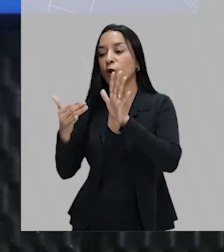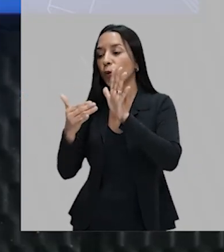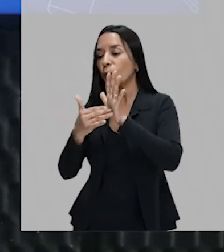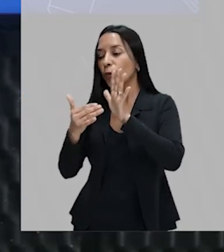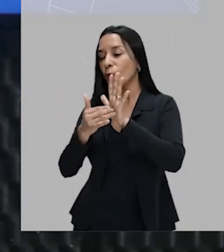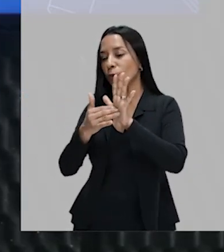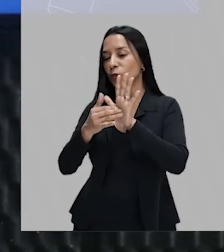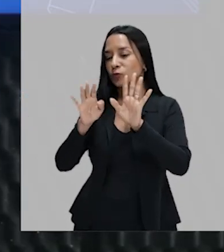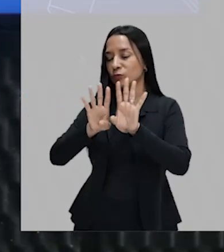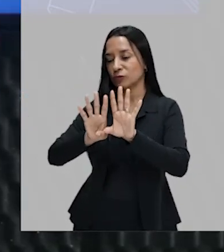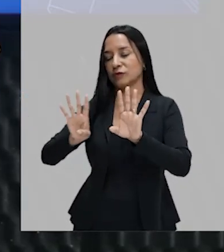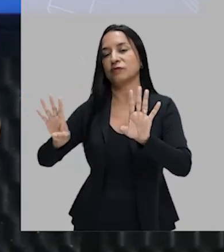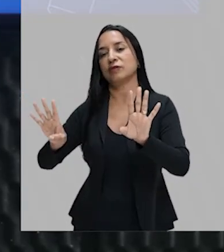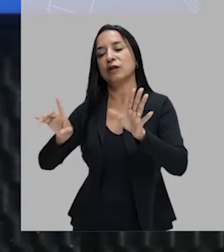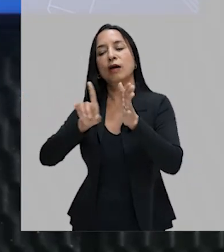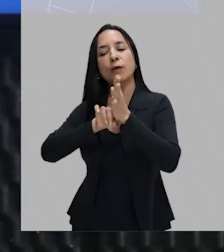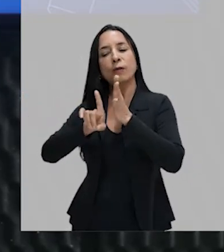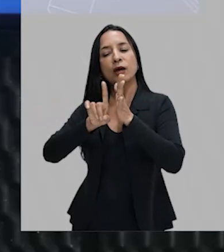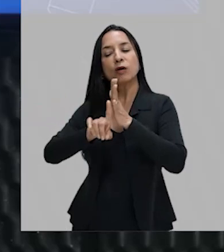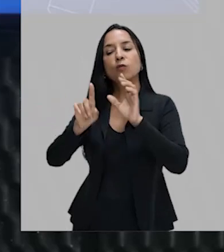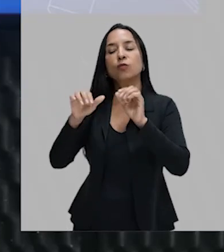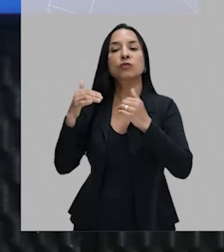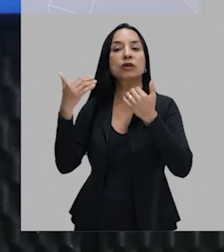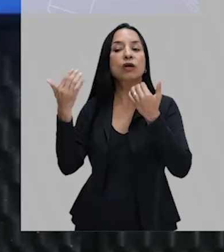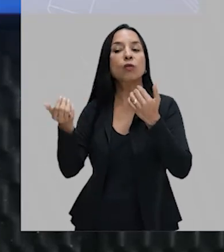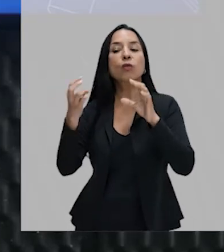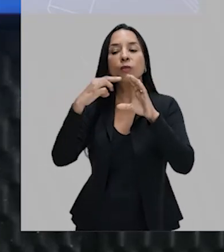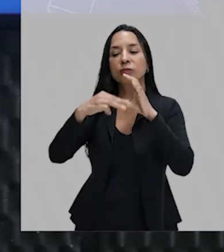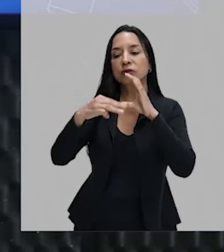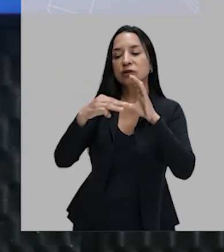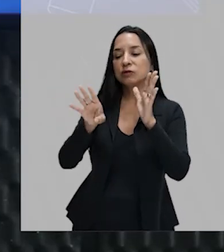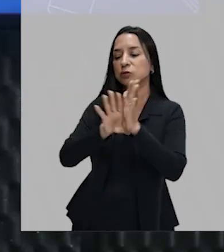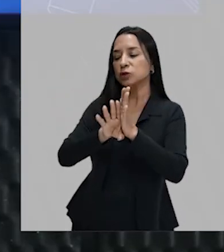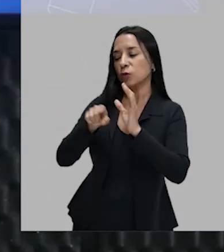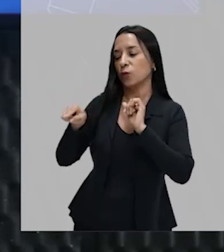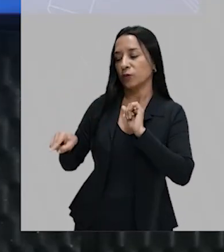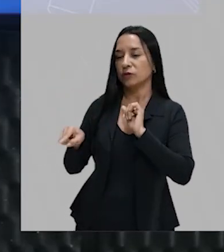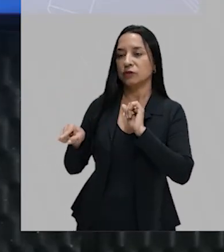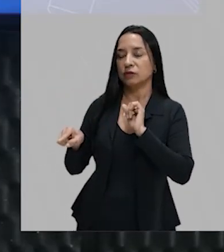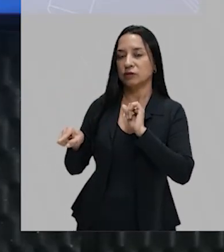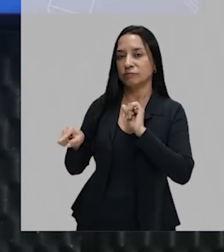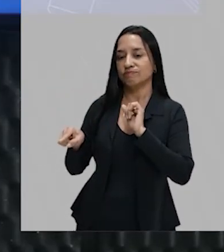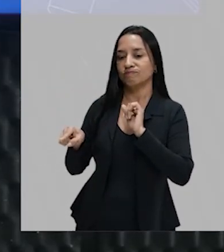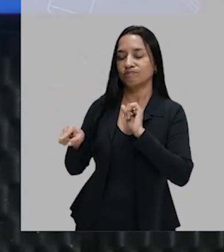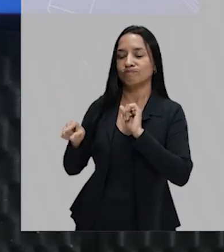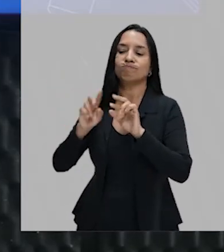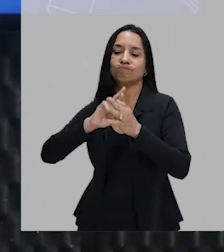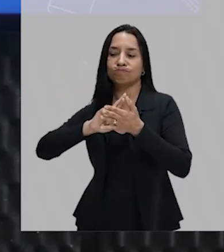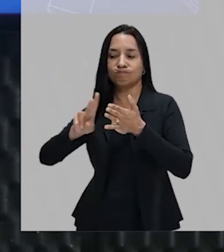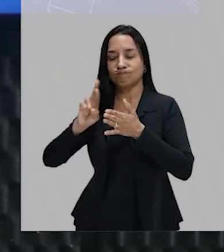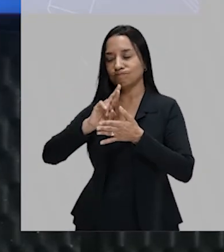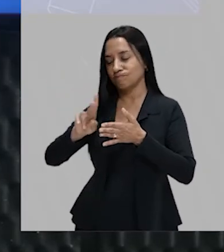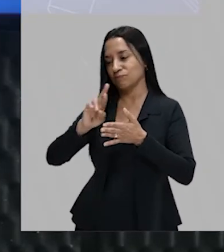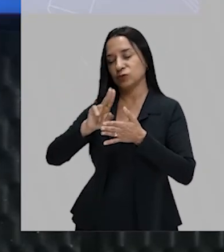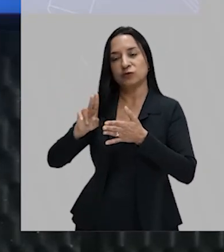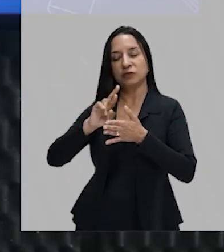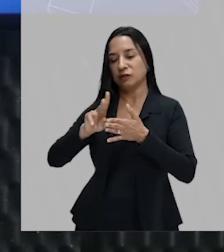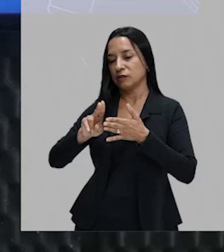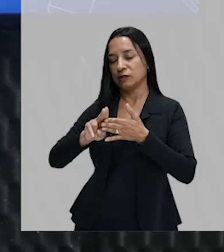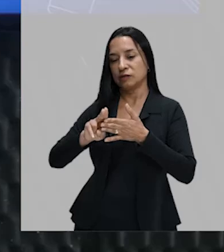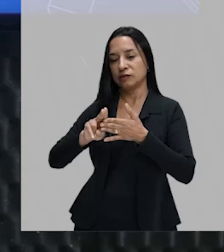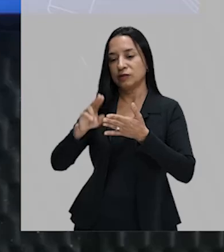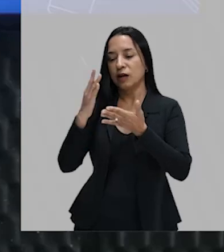você pergunta para o último da fila qual foi a mensagem que chegou lá. Chega totalmente diferente, com